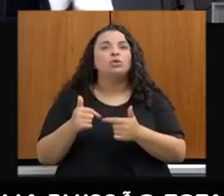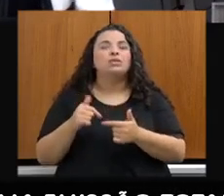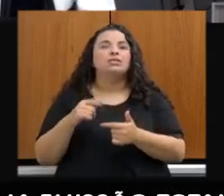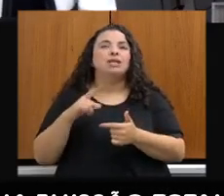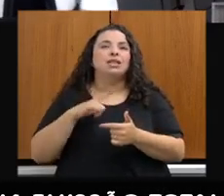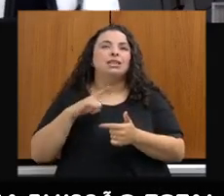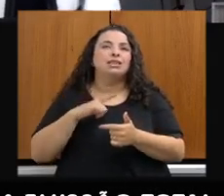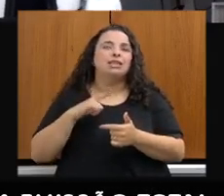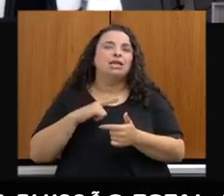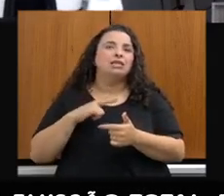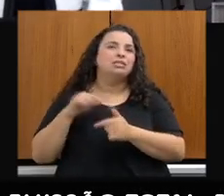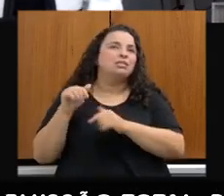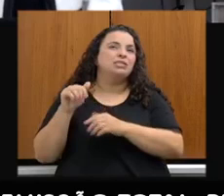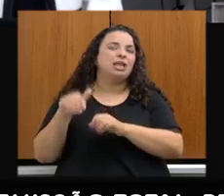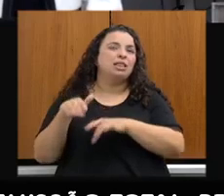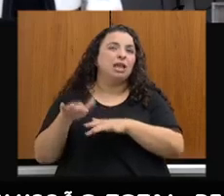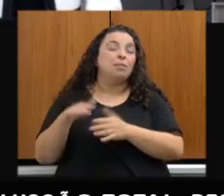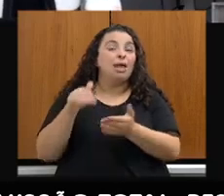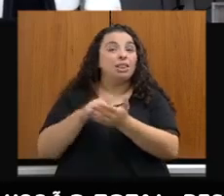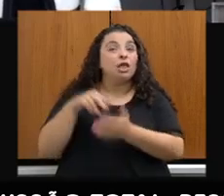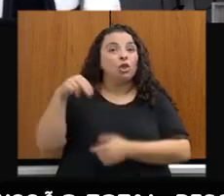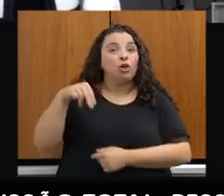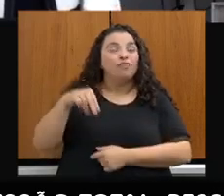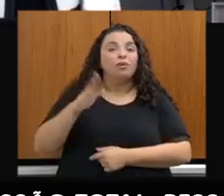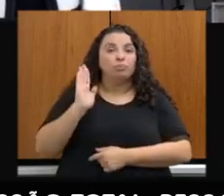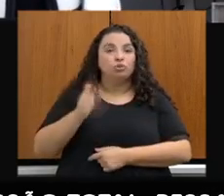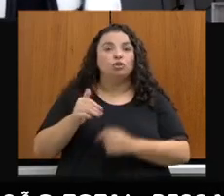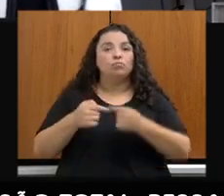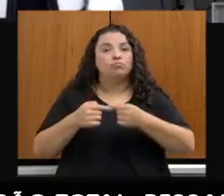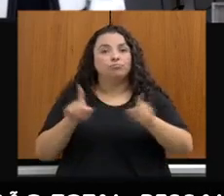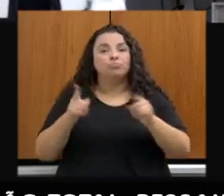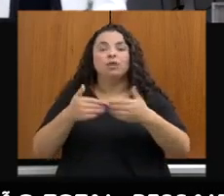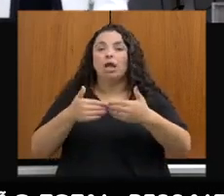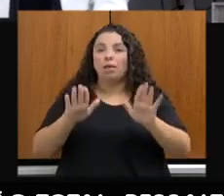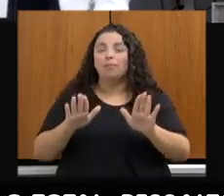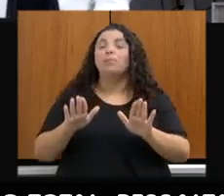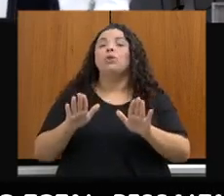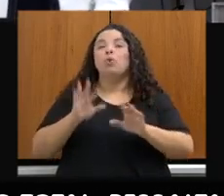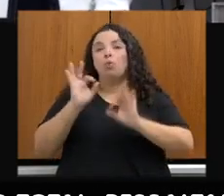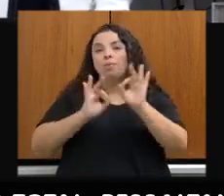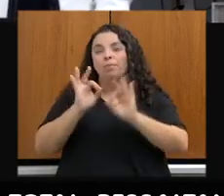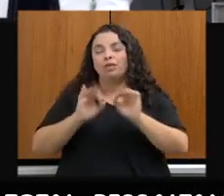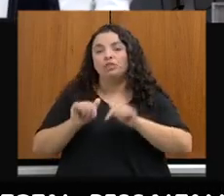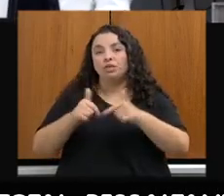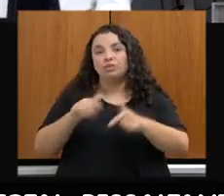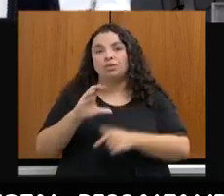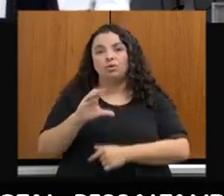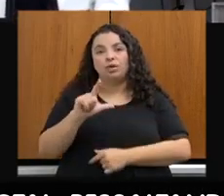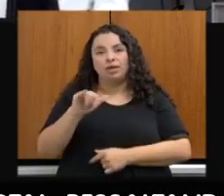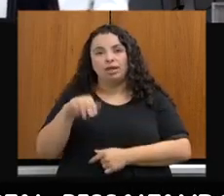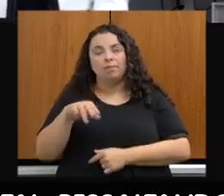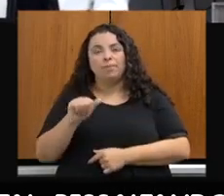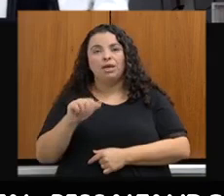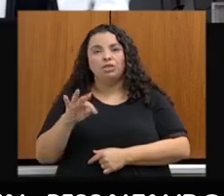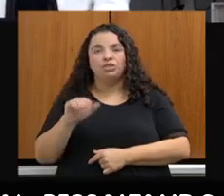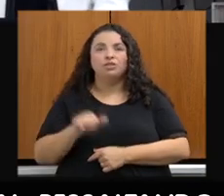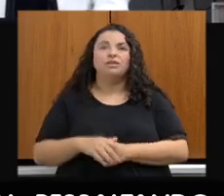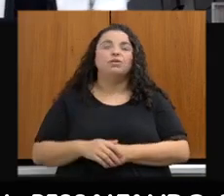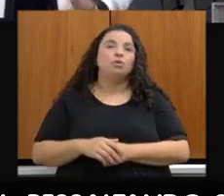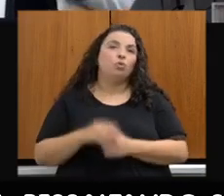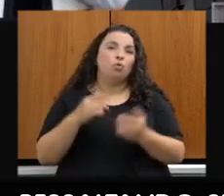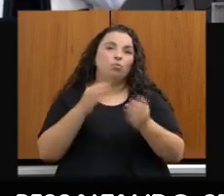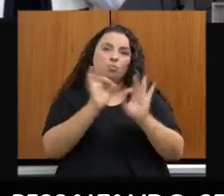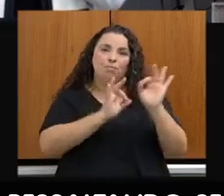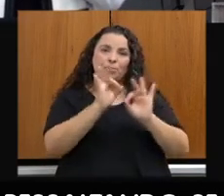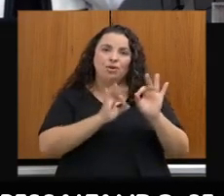E, até novembro, nós teremos o lançamento do nosso plano de ação climática rumo ao Net Zero no Estado de Minas